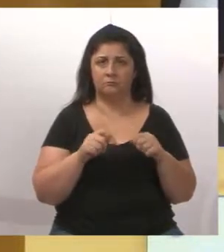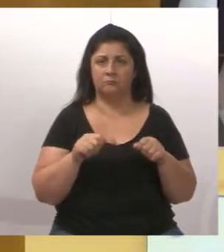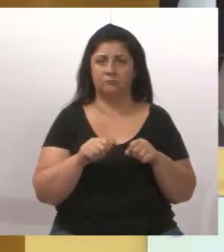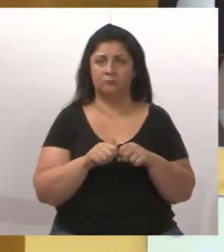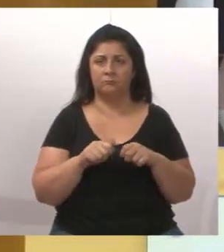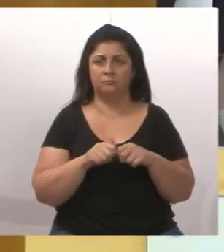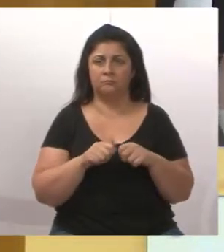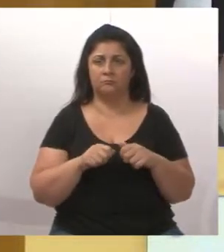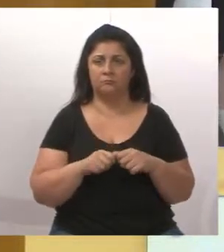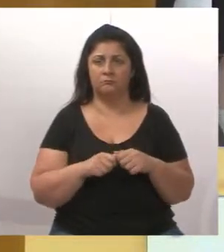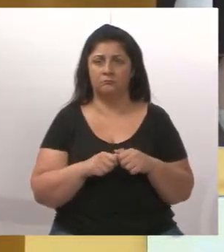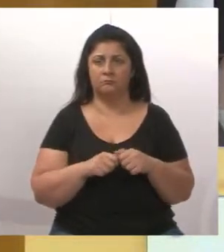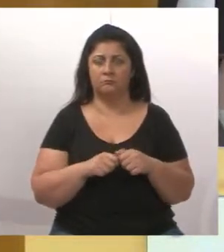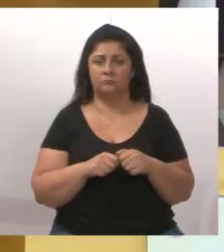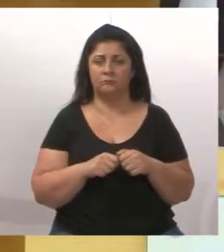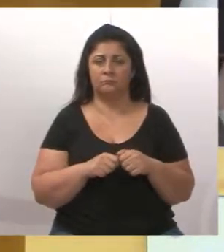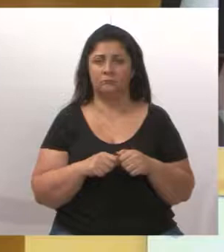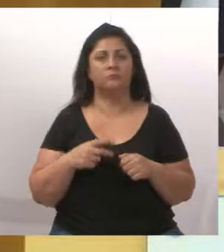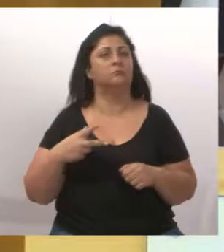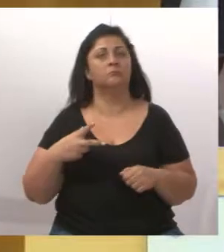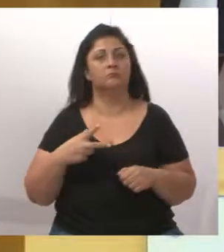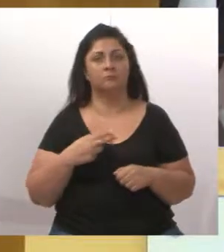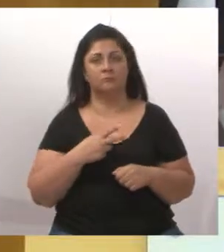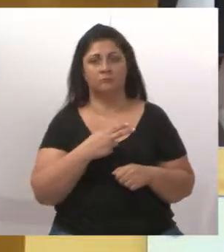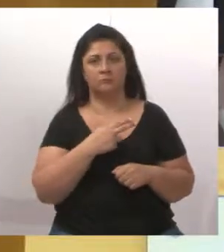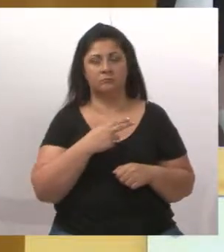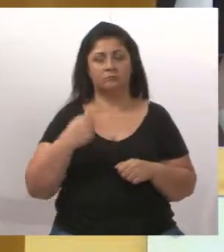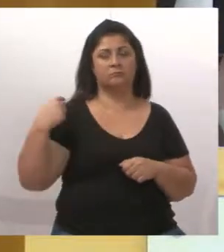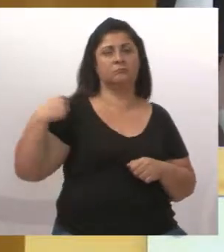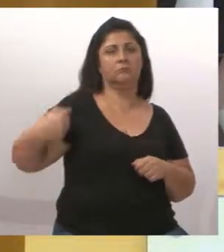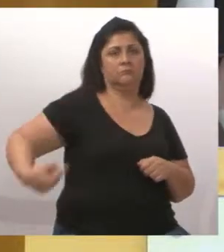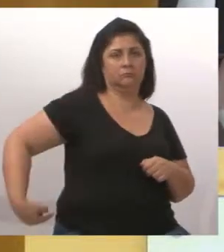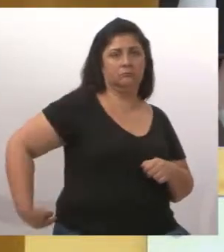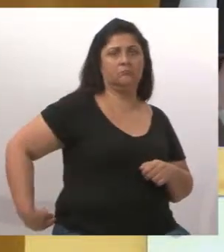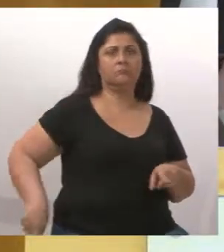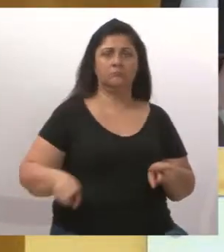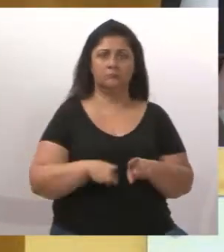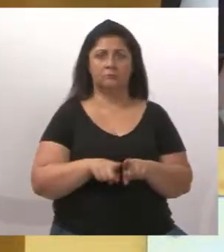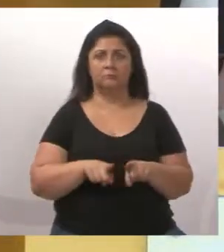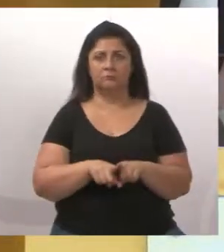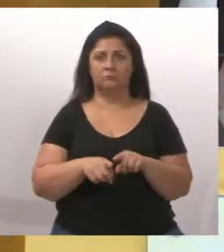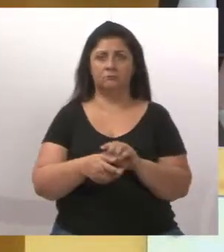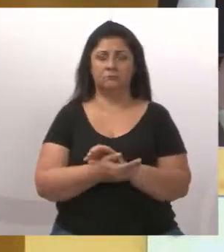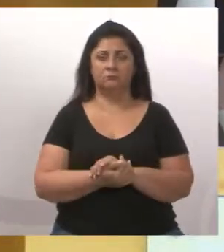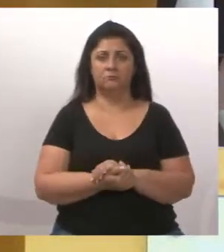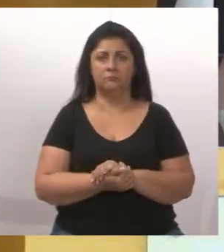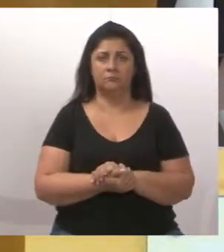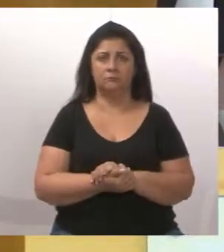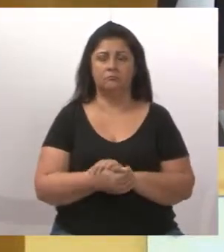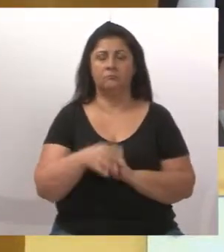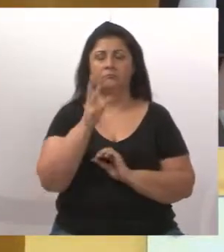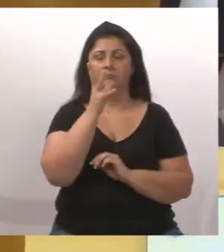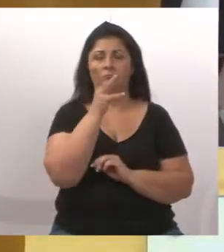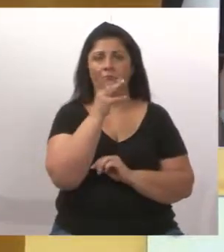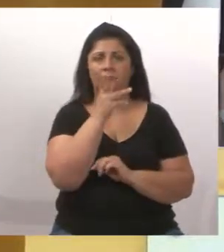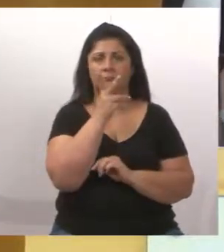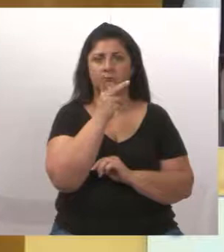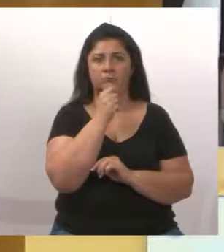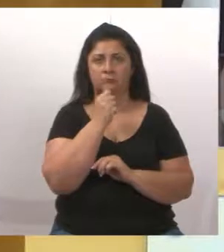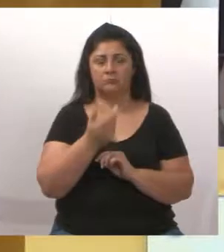uma operação também na coluna dela e aí está se arrastando.